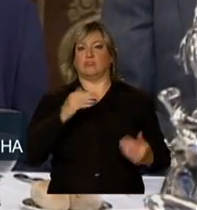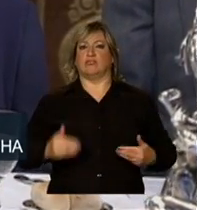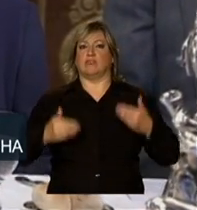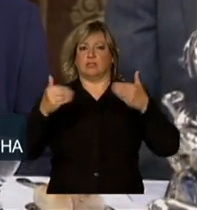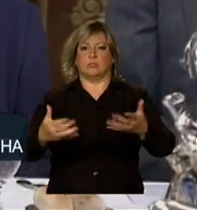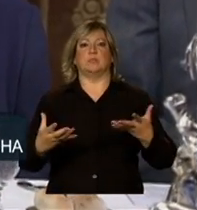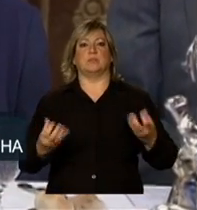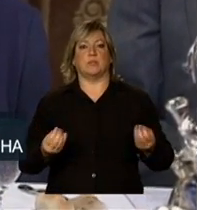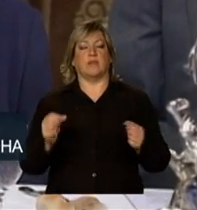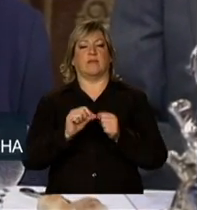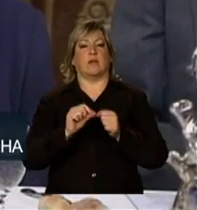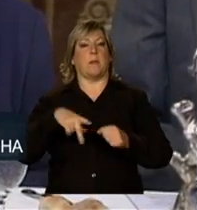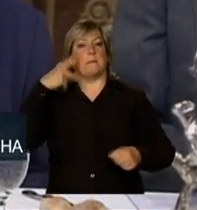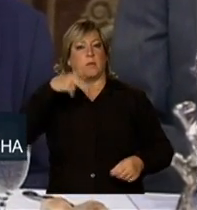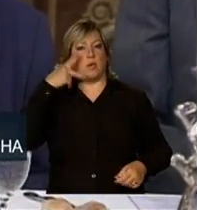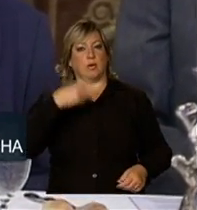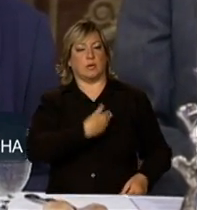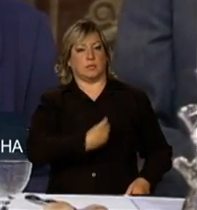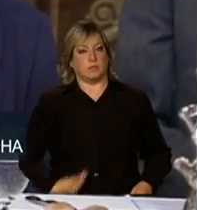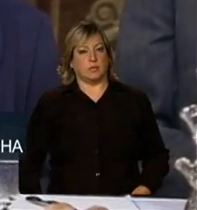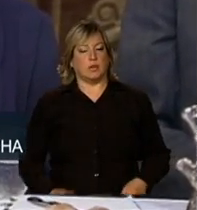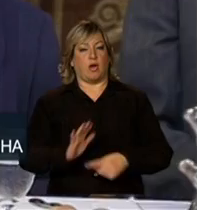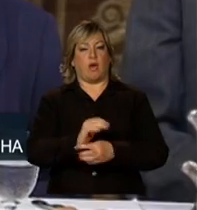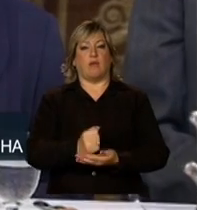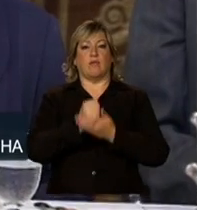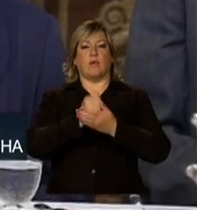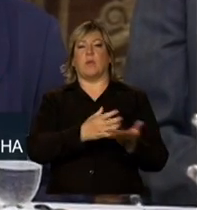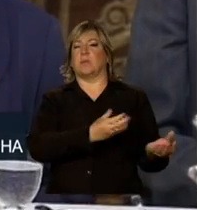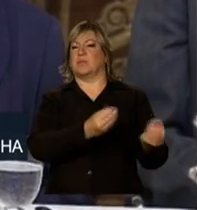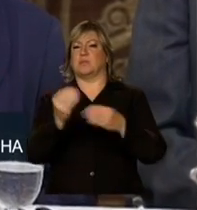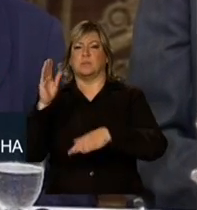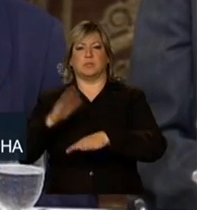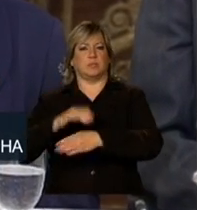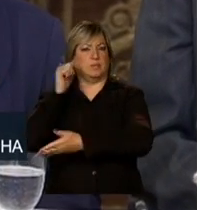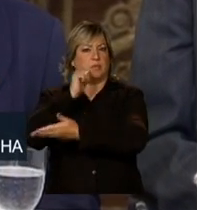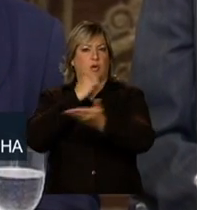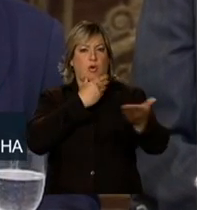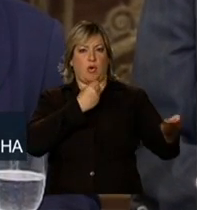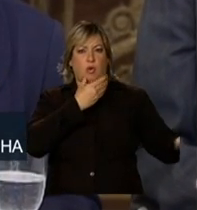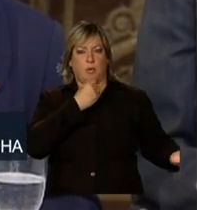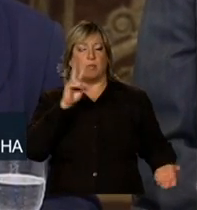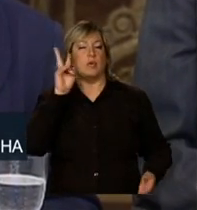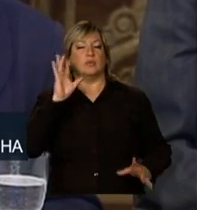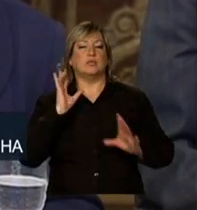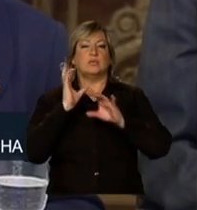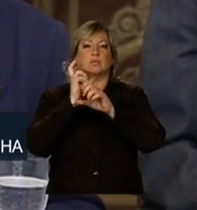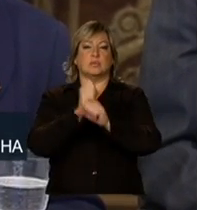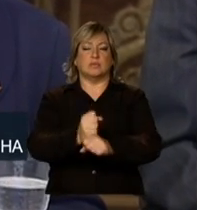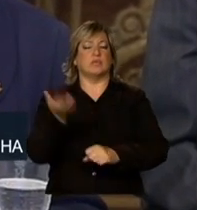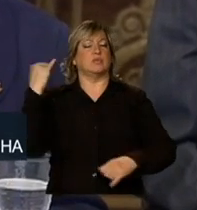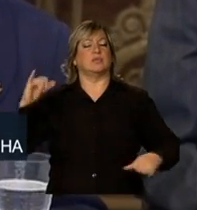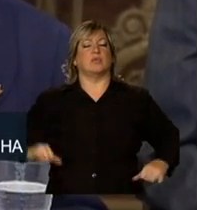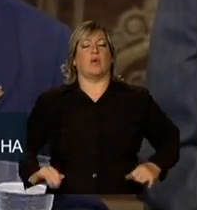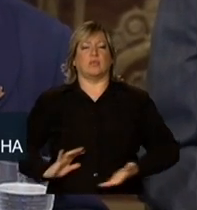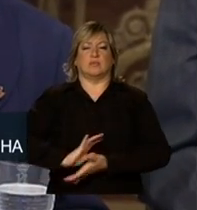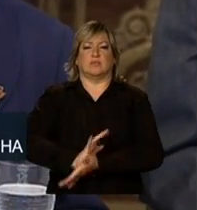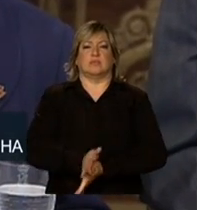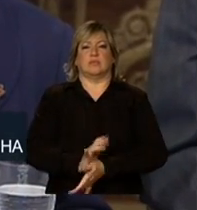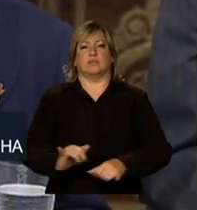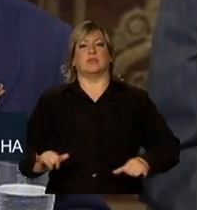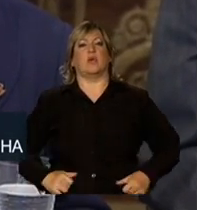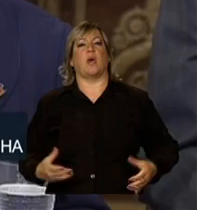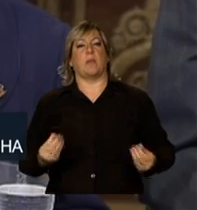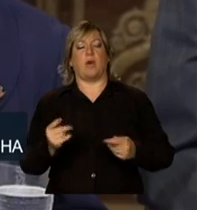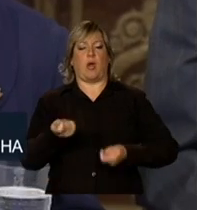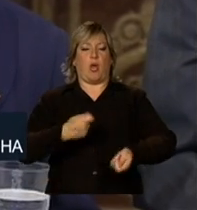criando políticas públicas que favorecem a dezenas de milhões de homens e mulheres historicamente excluídos do processo econômico